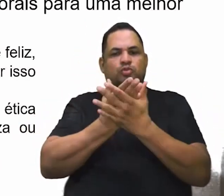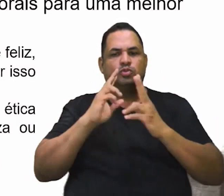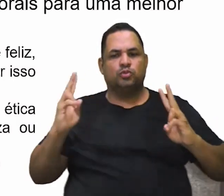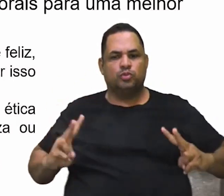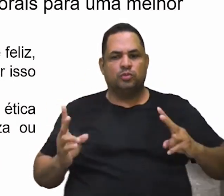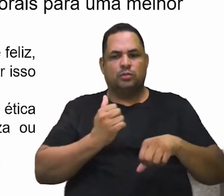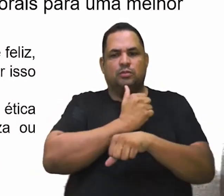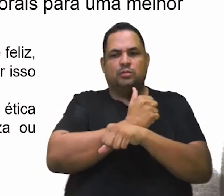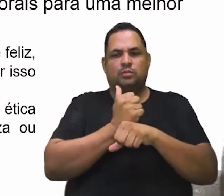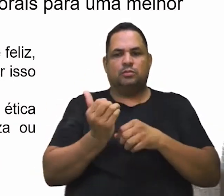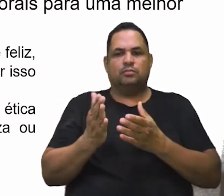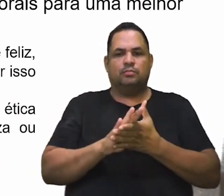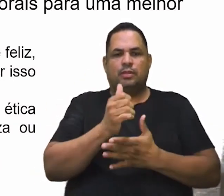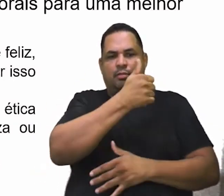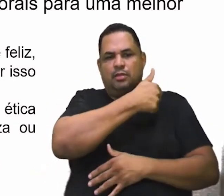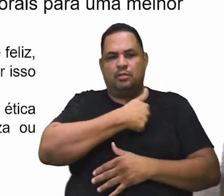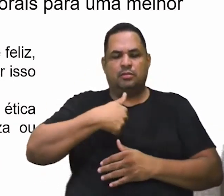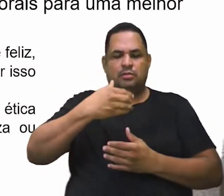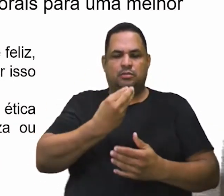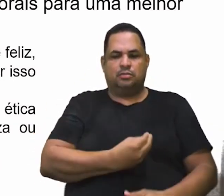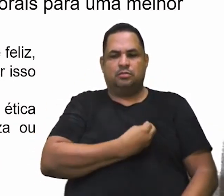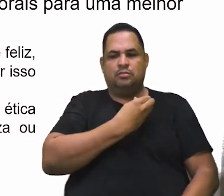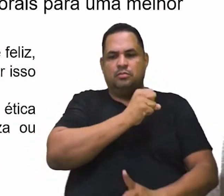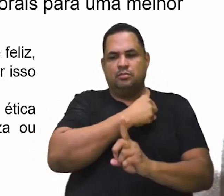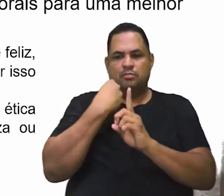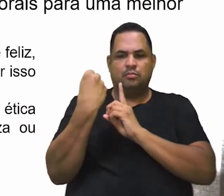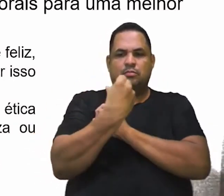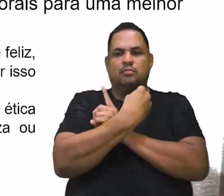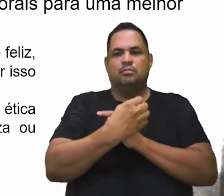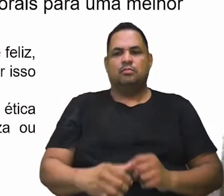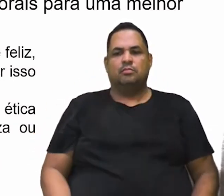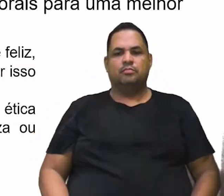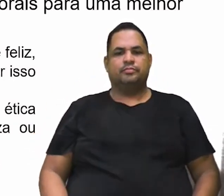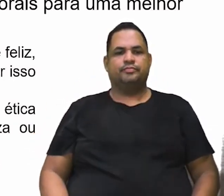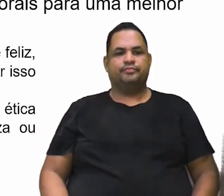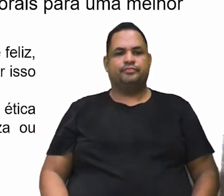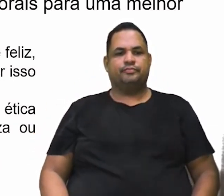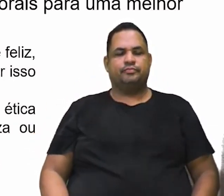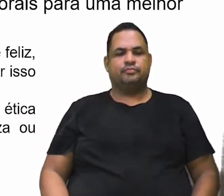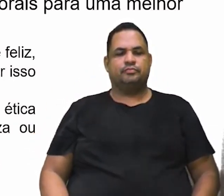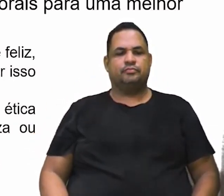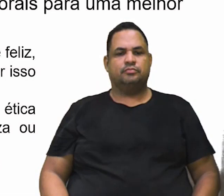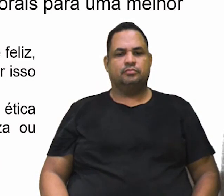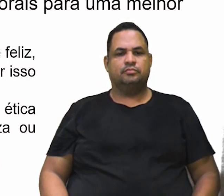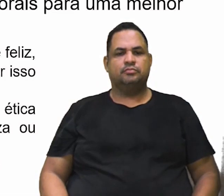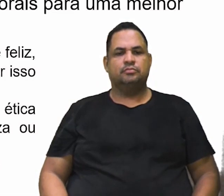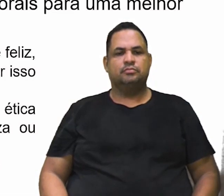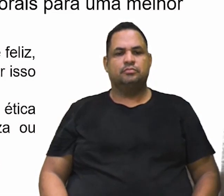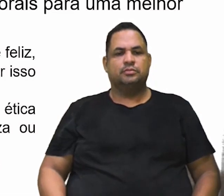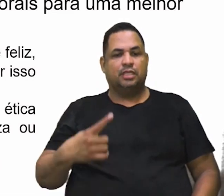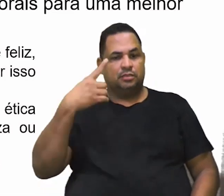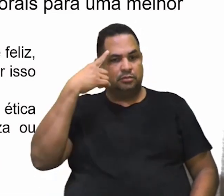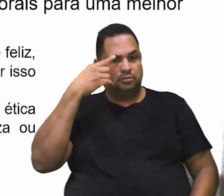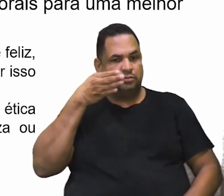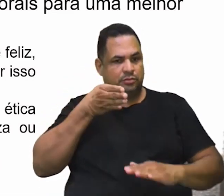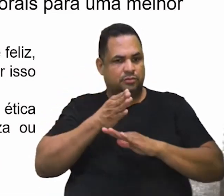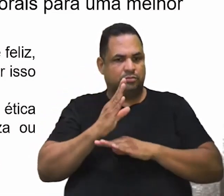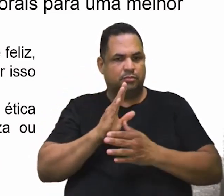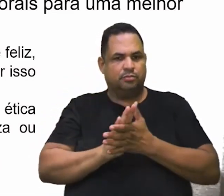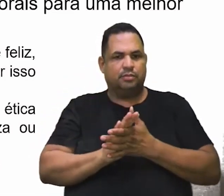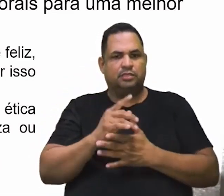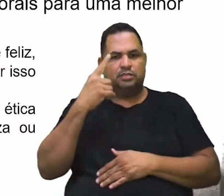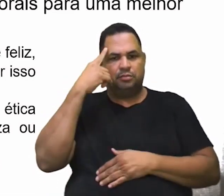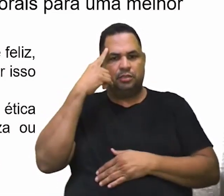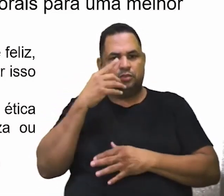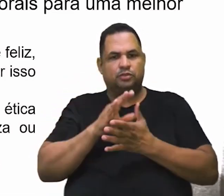valores morais para uma melhor vida em sociedade. É que também eu entro o pensamento de Bobbio.